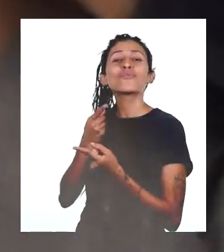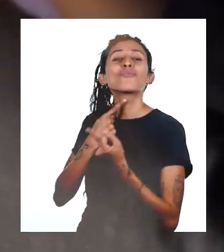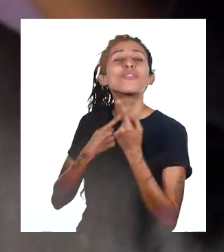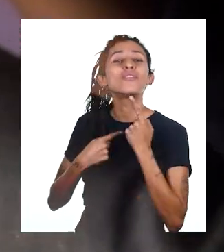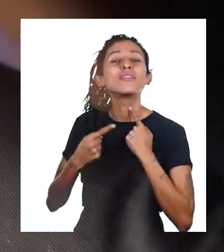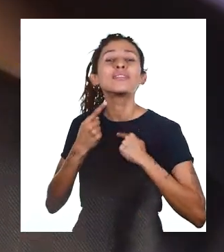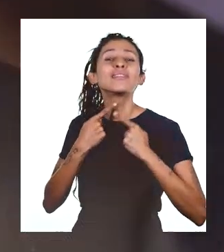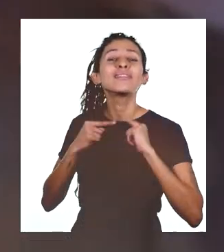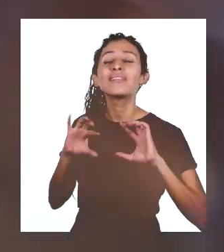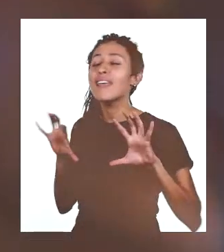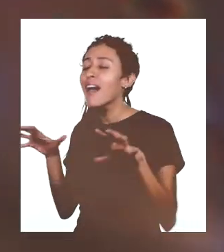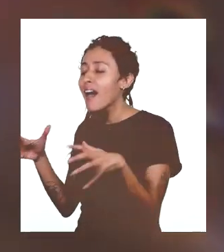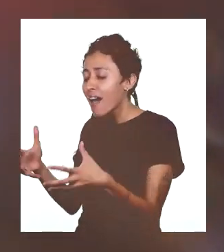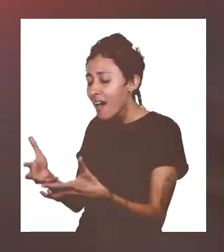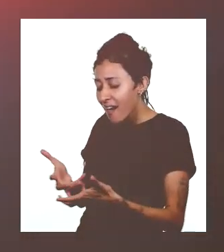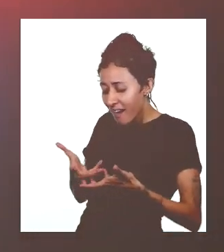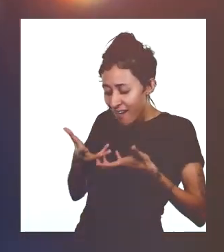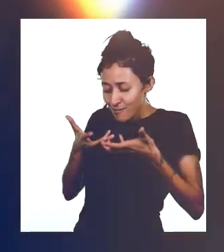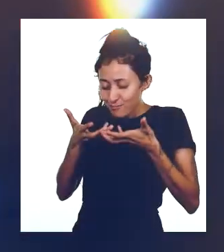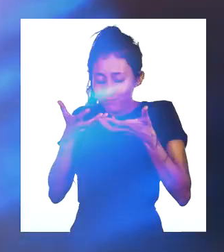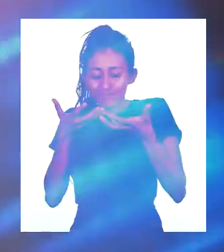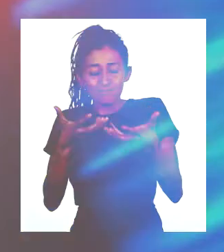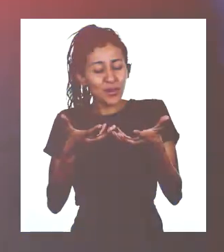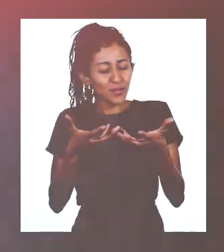quisesse ter